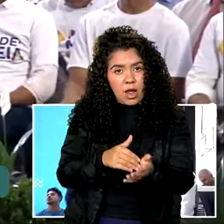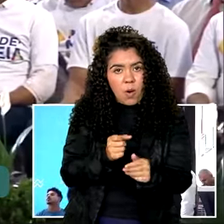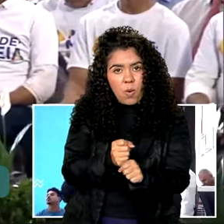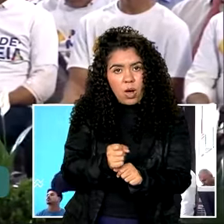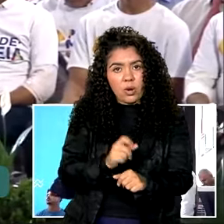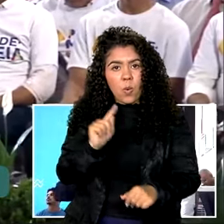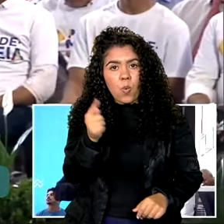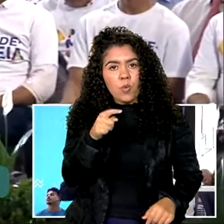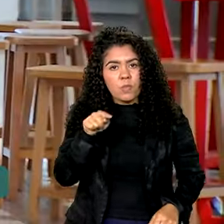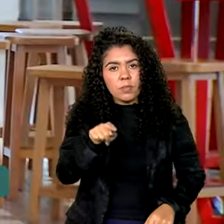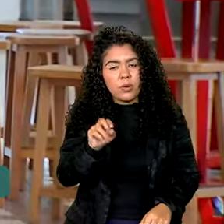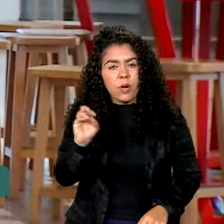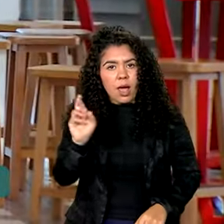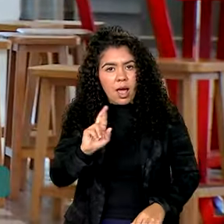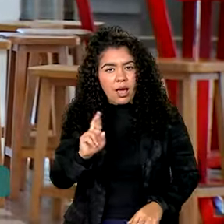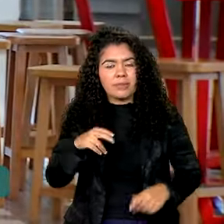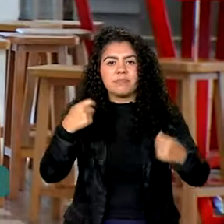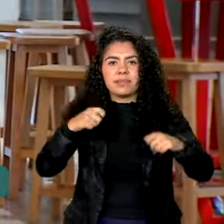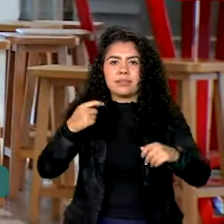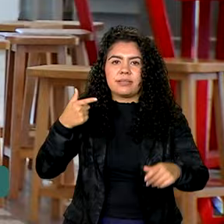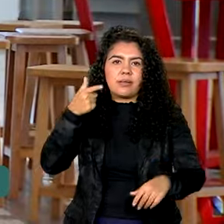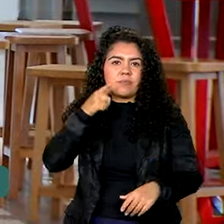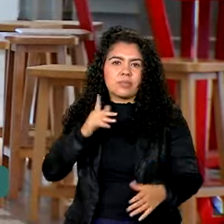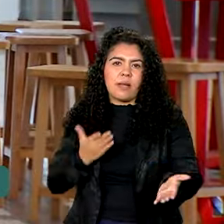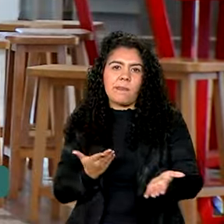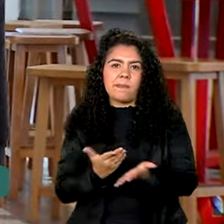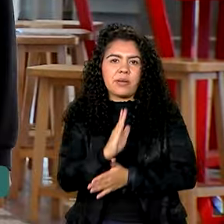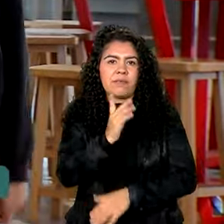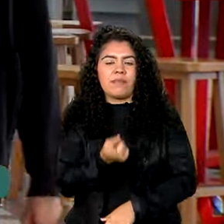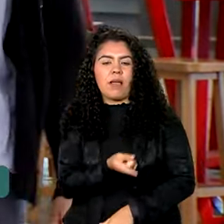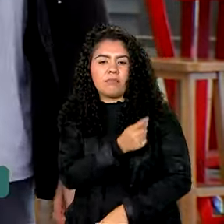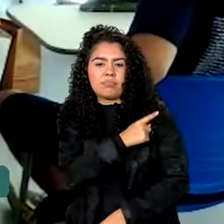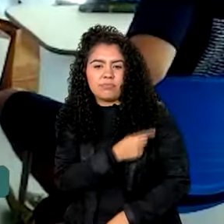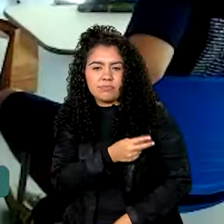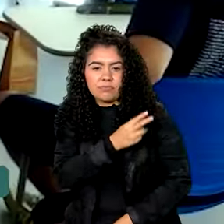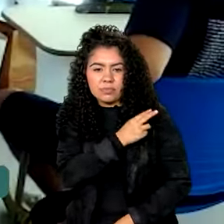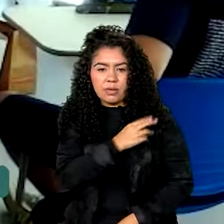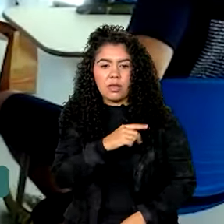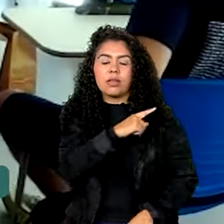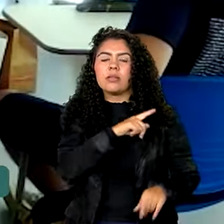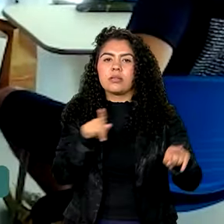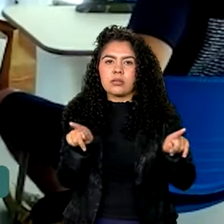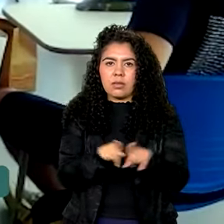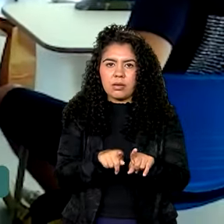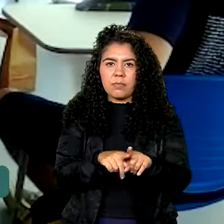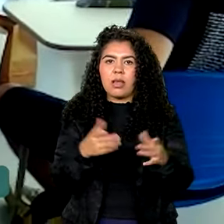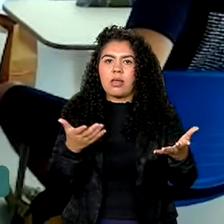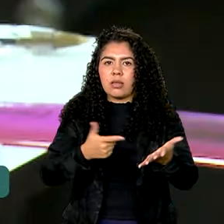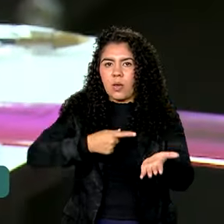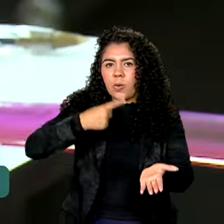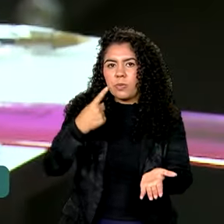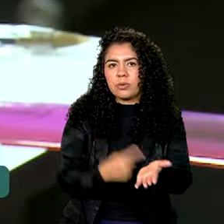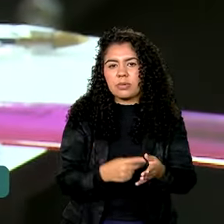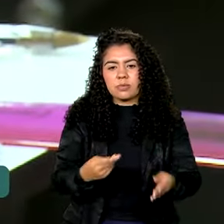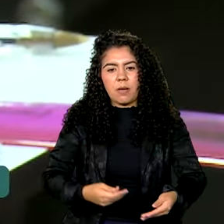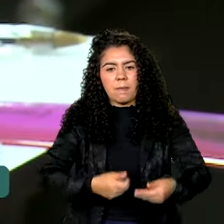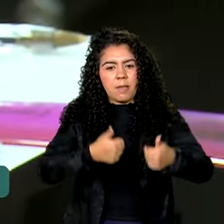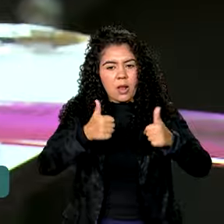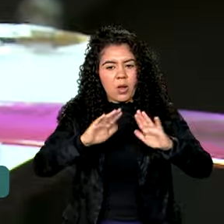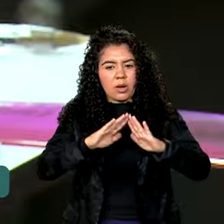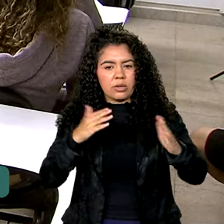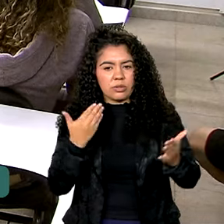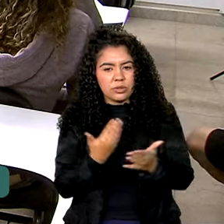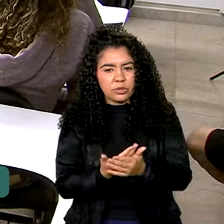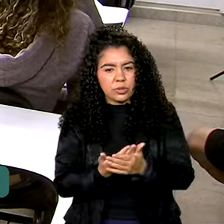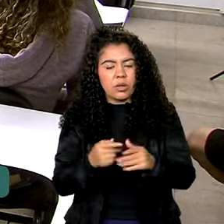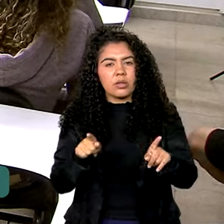ele tem que passar de ano. No contrato de adesão, o governador se compromete a melhorar as escolas do estado e a divulgar a